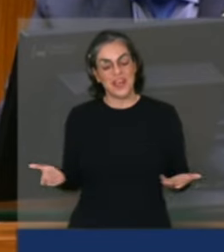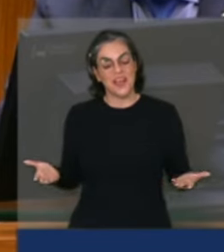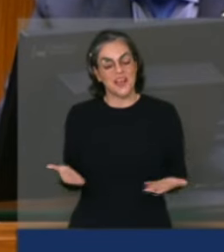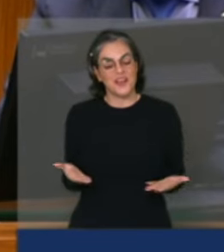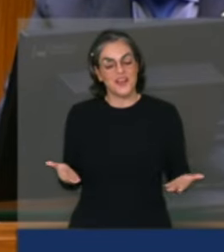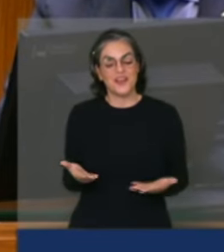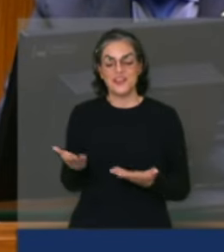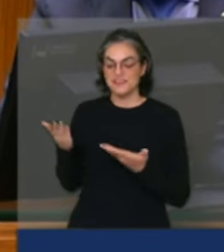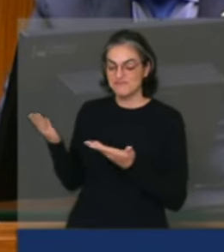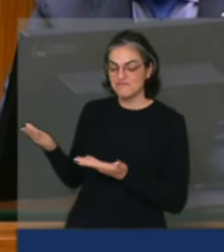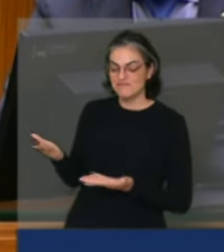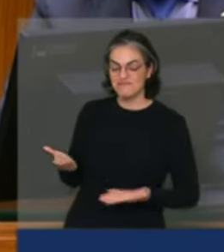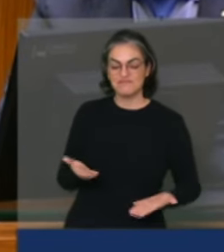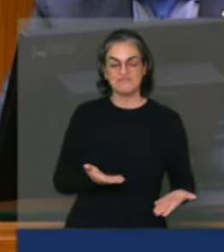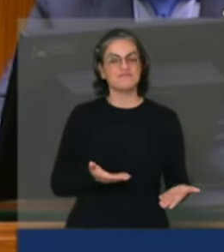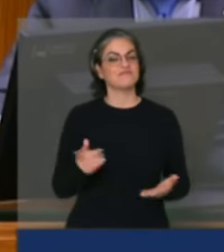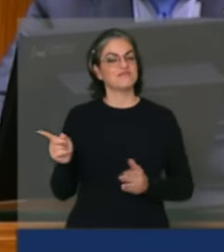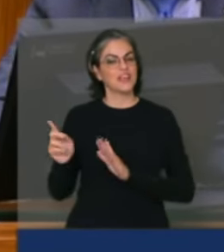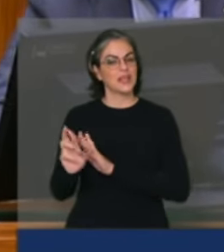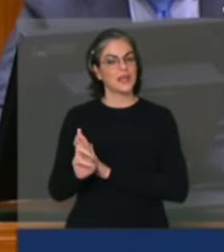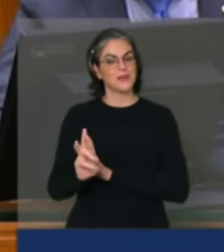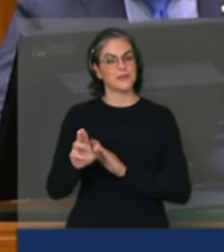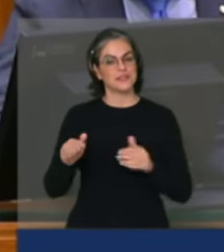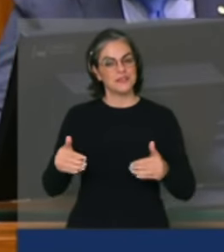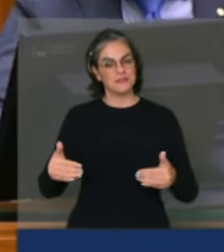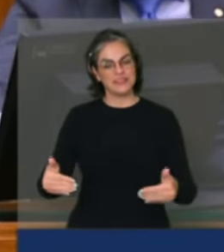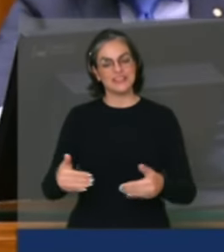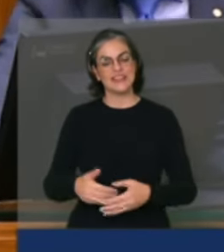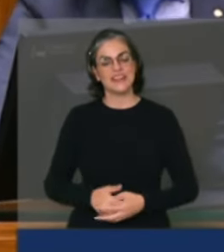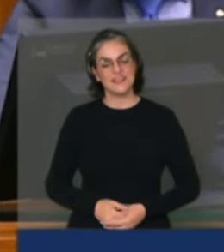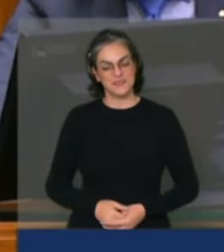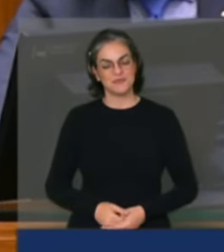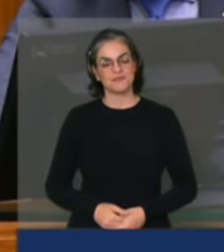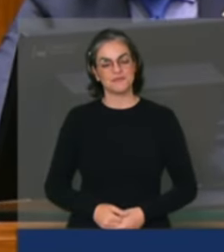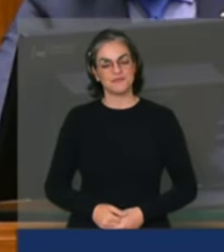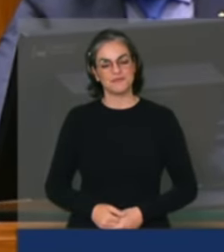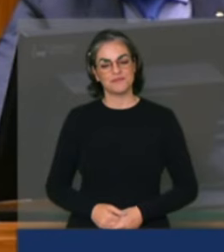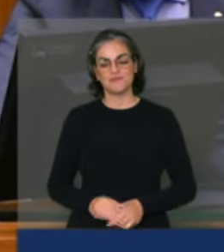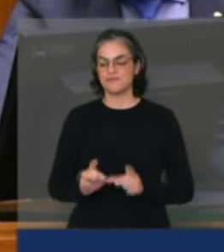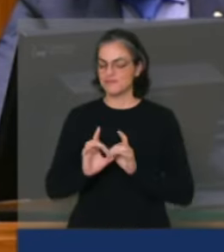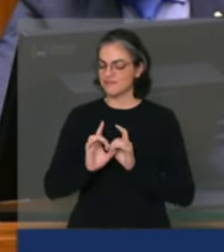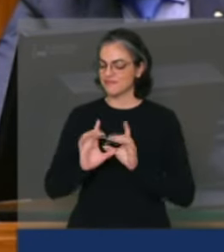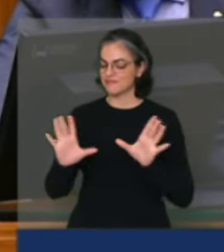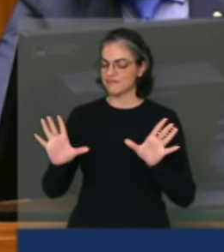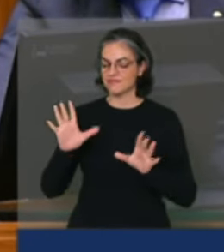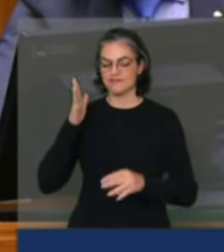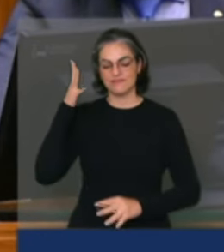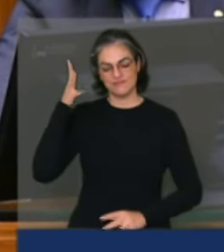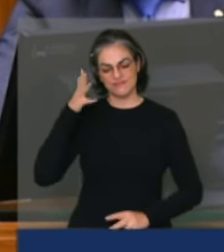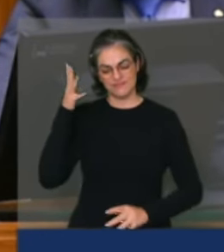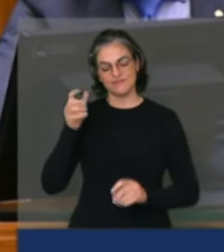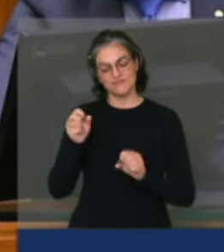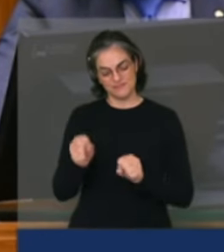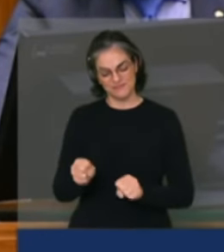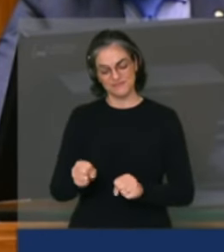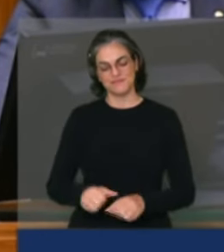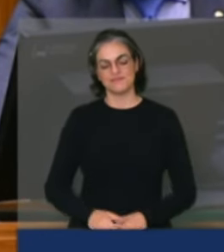está aqui como representante do Ministério. A palavra está à sua disposição, César Halum.